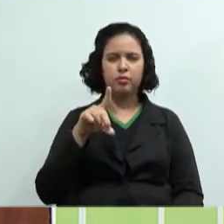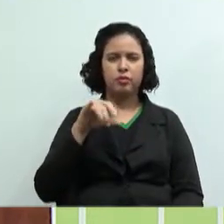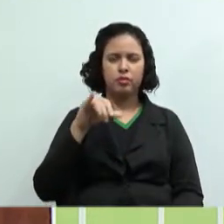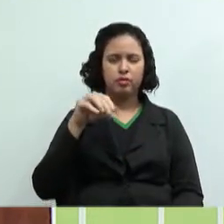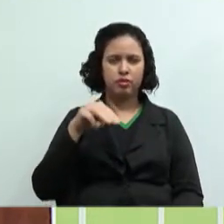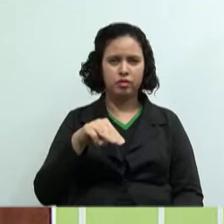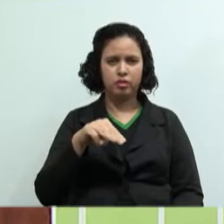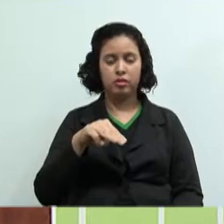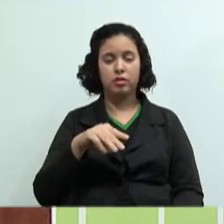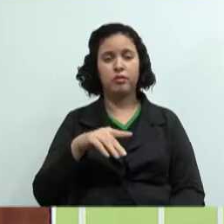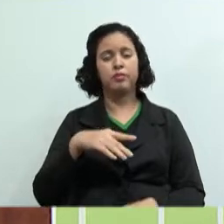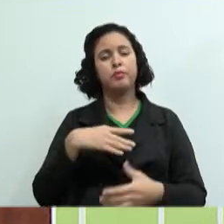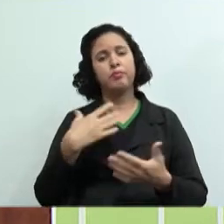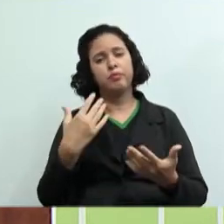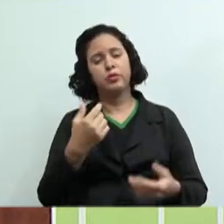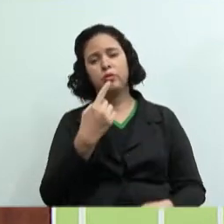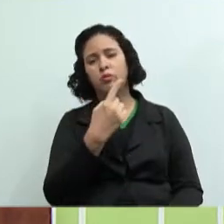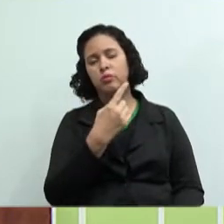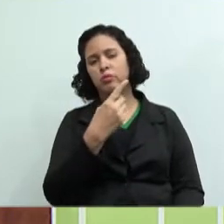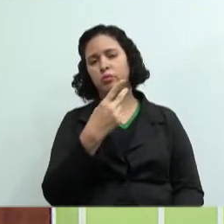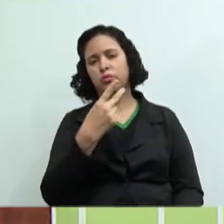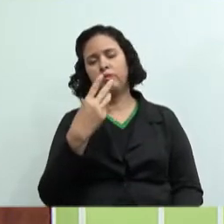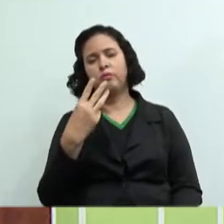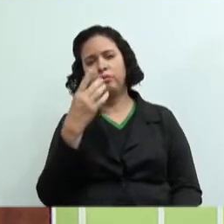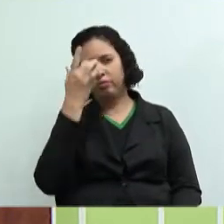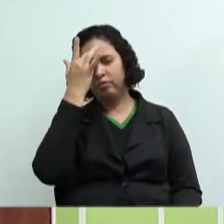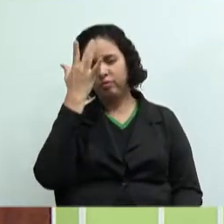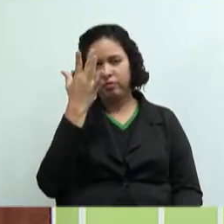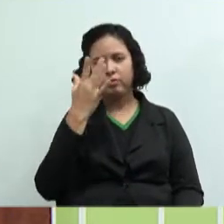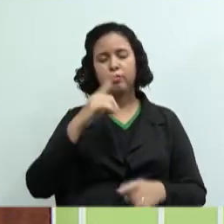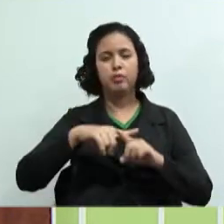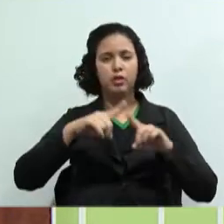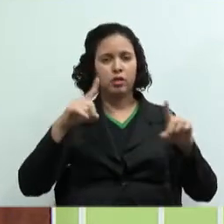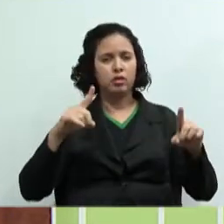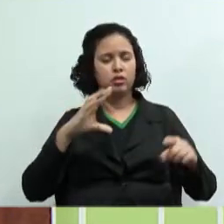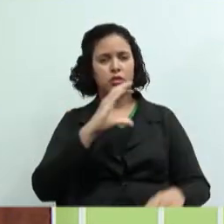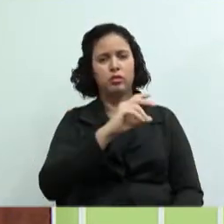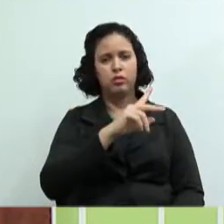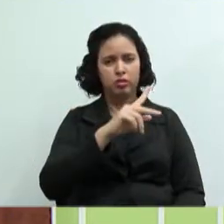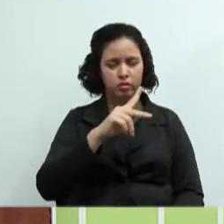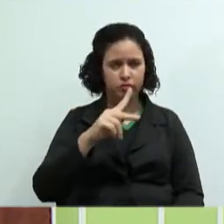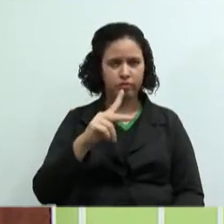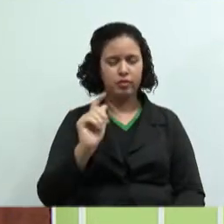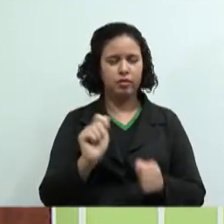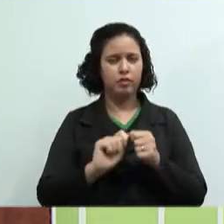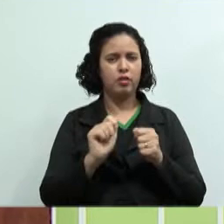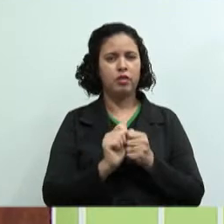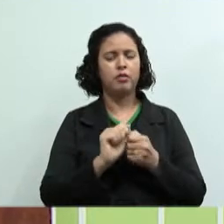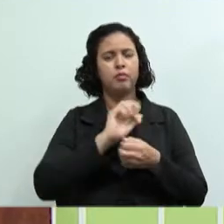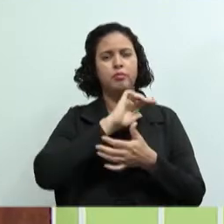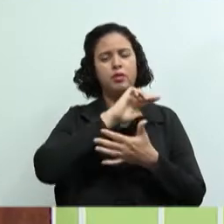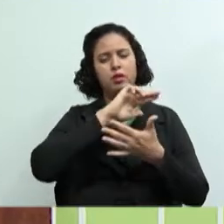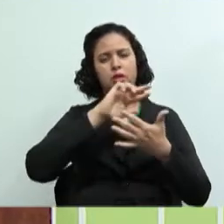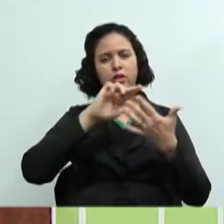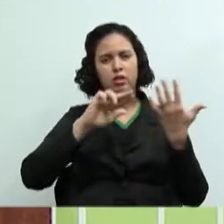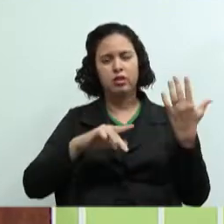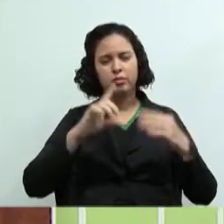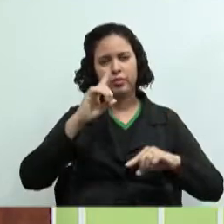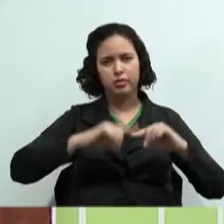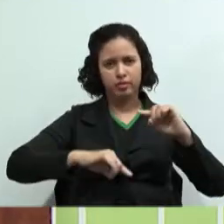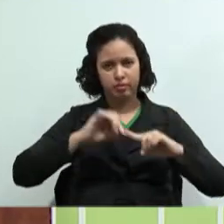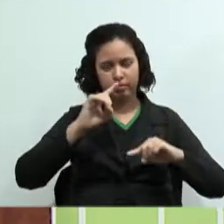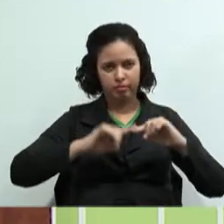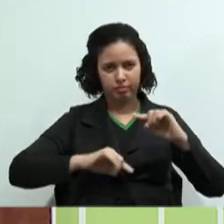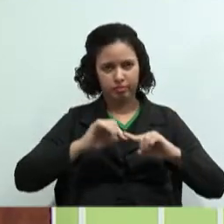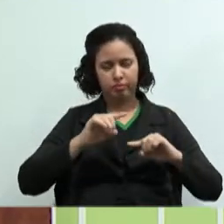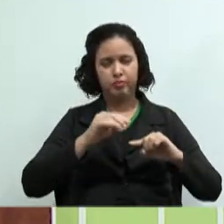Imagine uma cooperativa que trabalha com a produção de vários produtos. Então vamos lá, quem